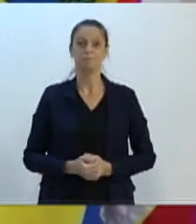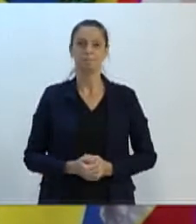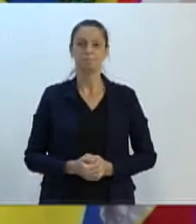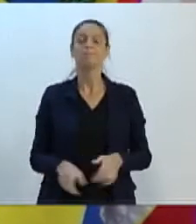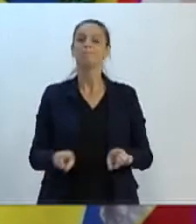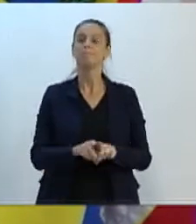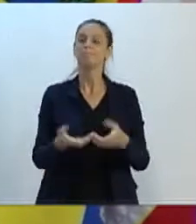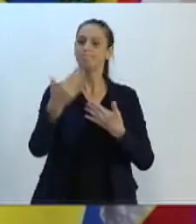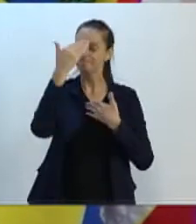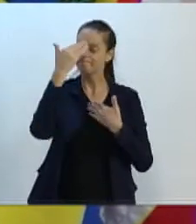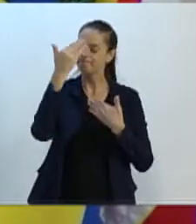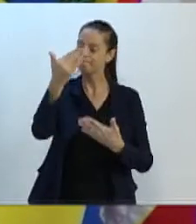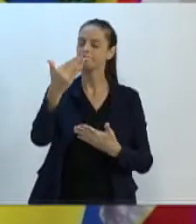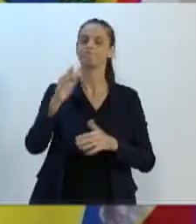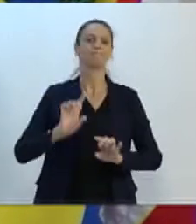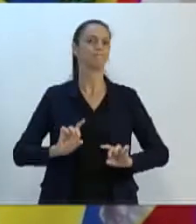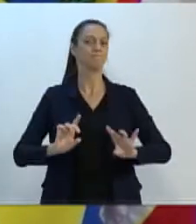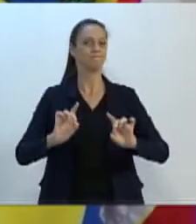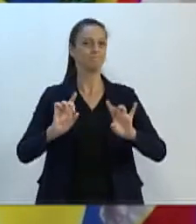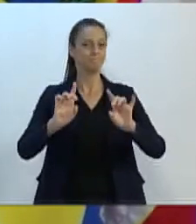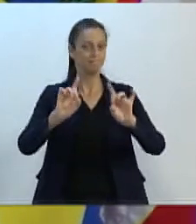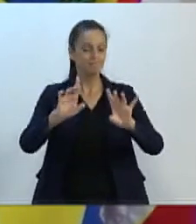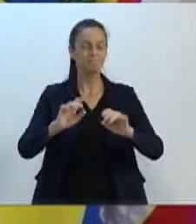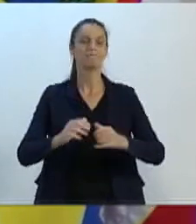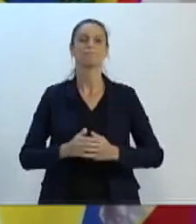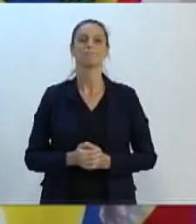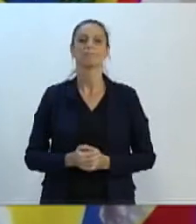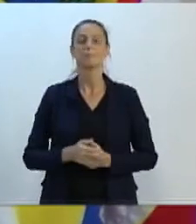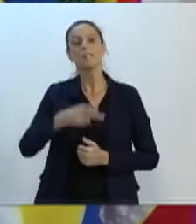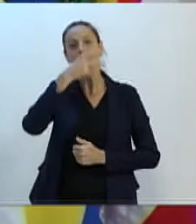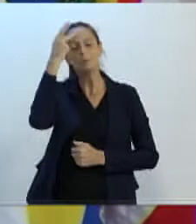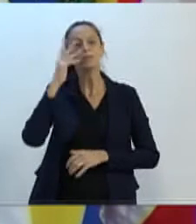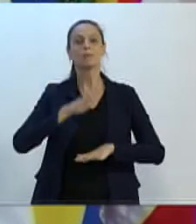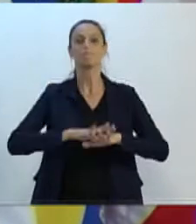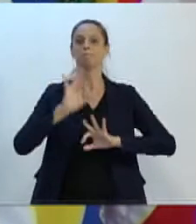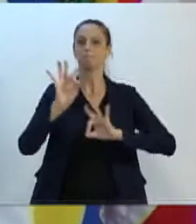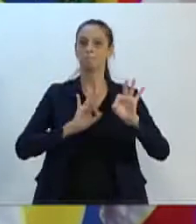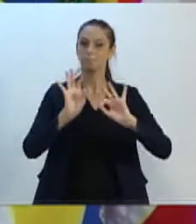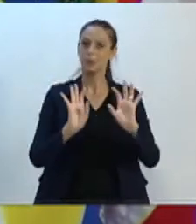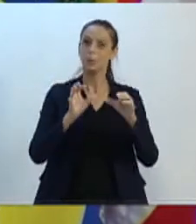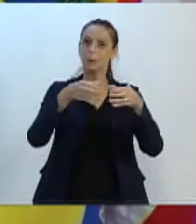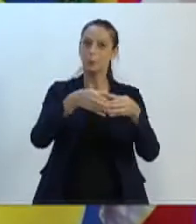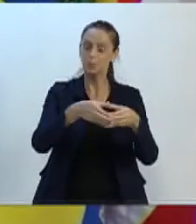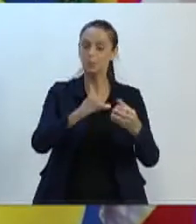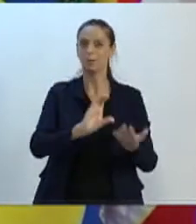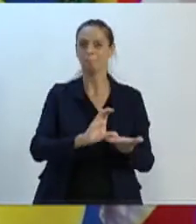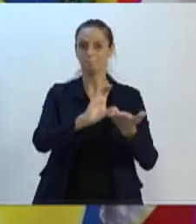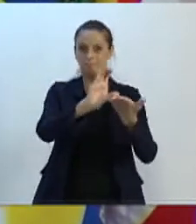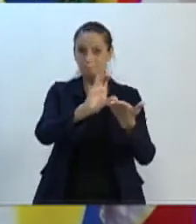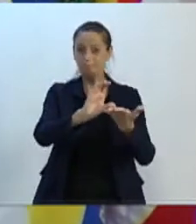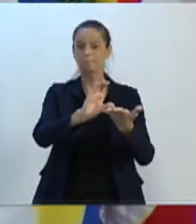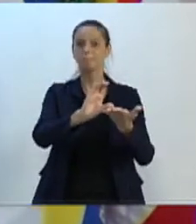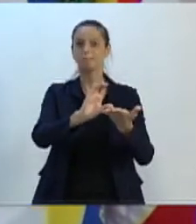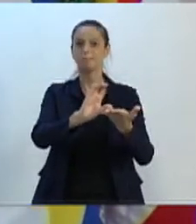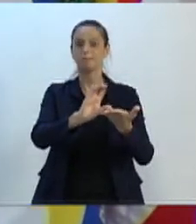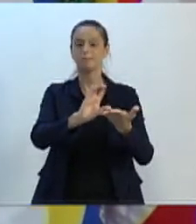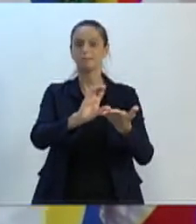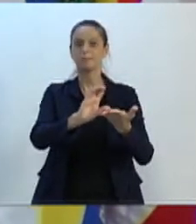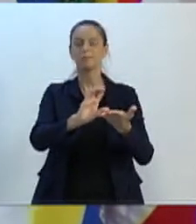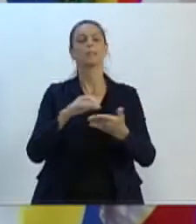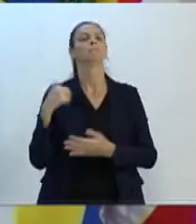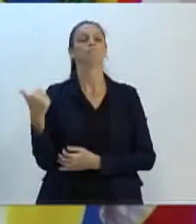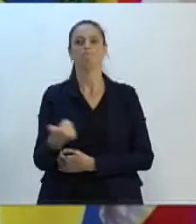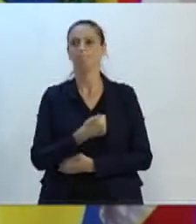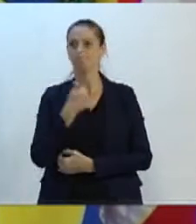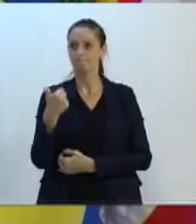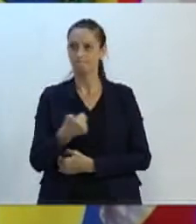principalmente, aos que organizaram a comissão. E isso significa que vale a pena